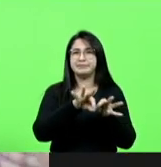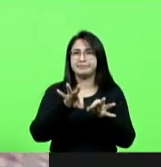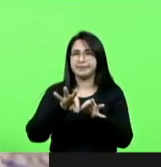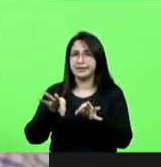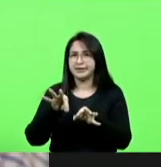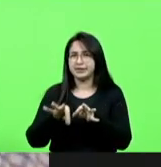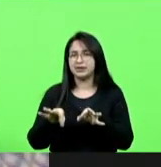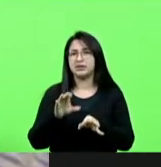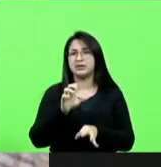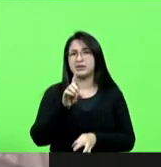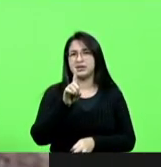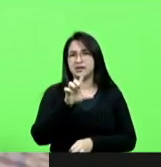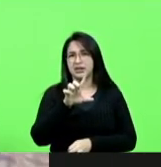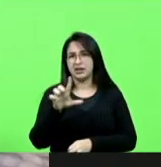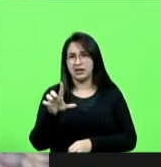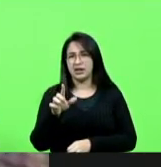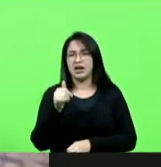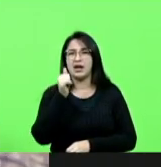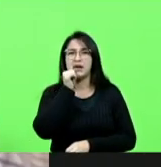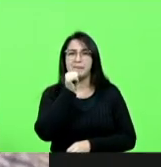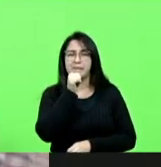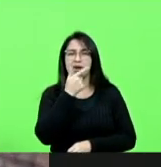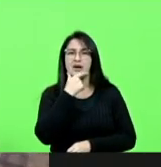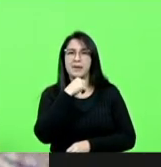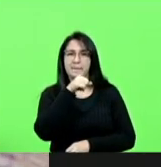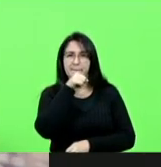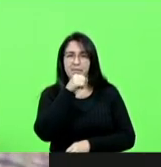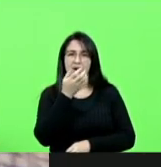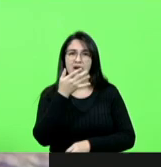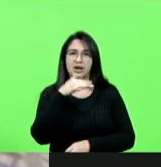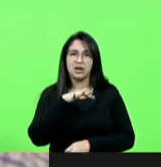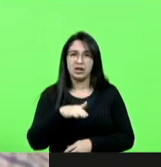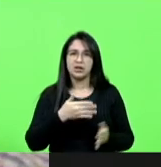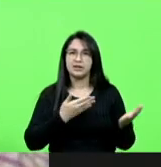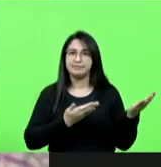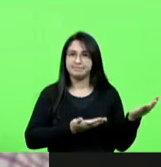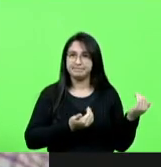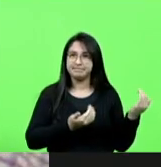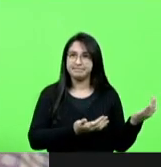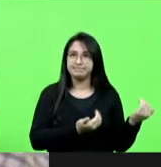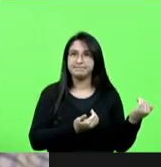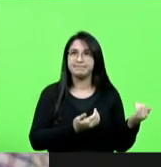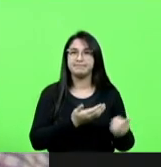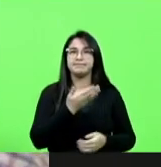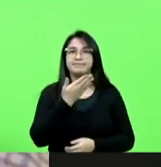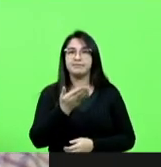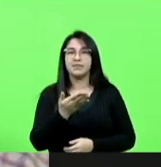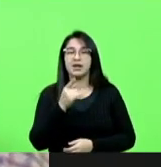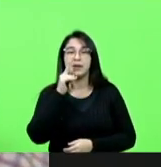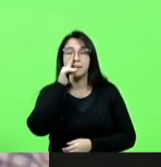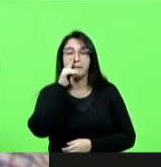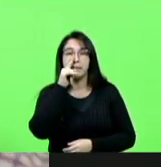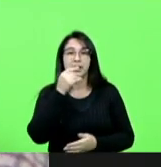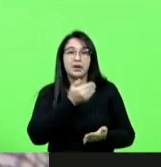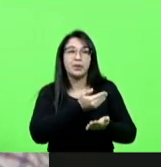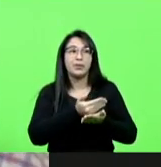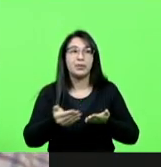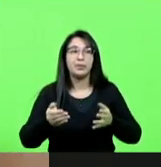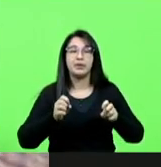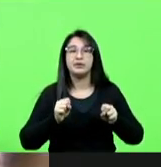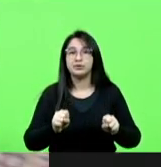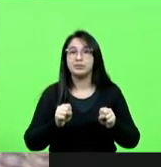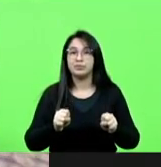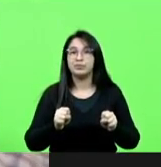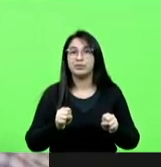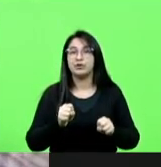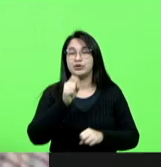CDL escute as mães e os pais de crianças e adolescentes que estão no risco de perder o hospital